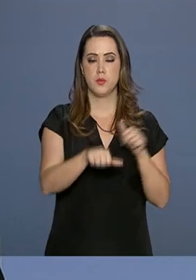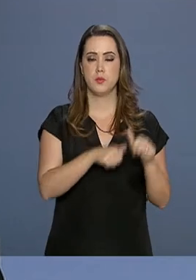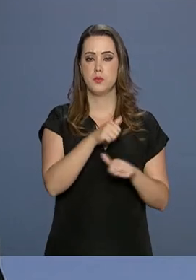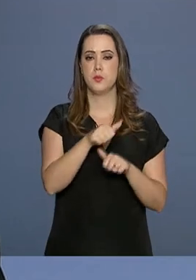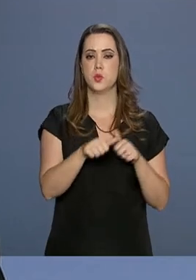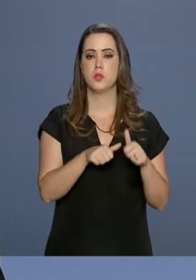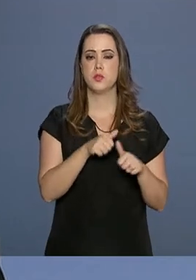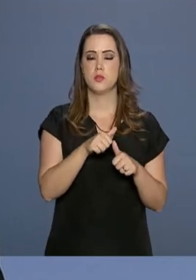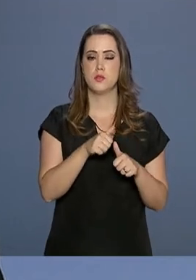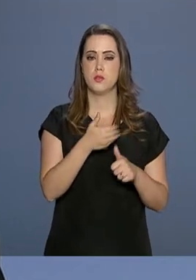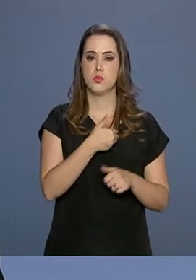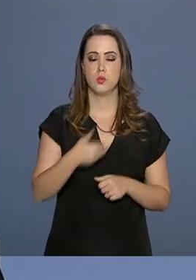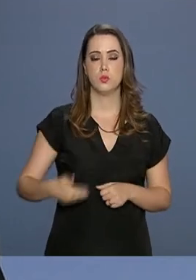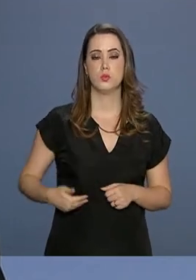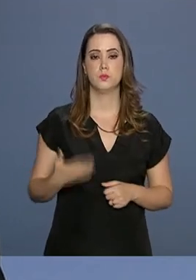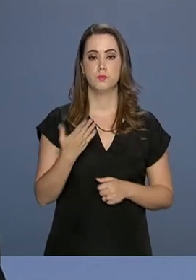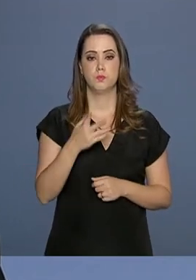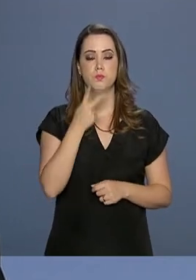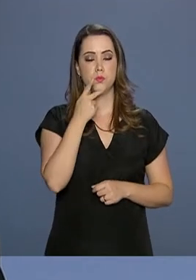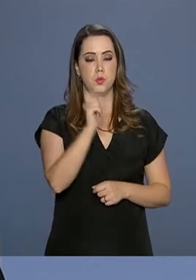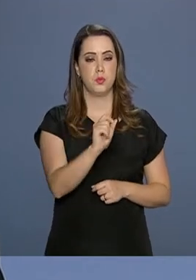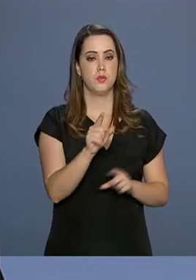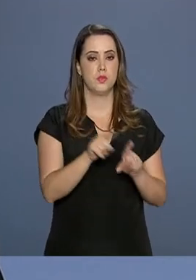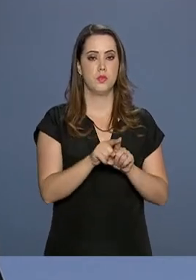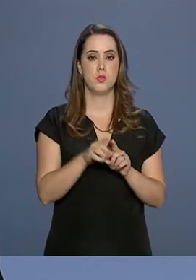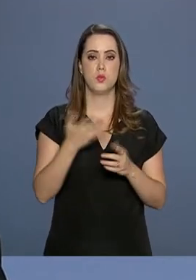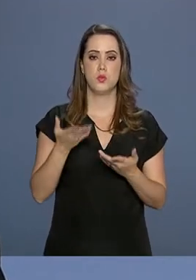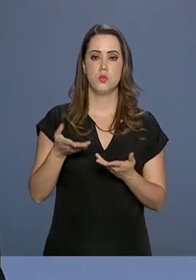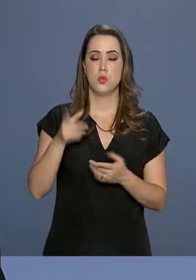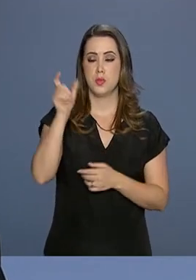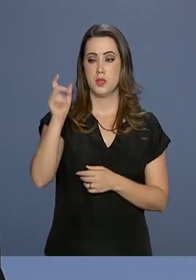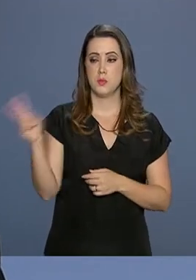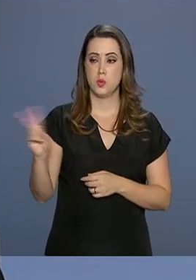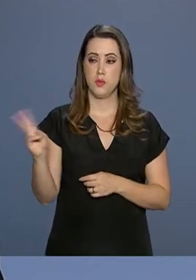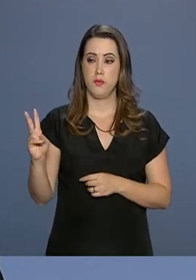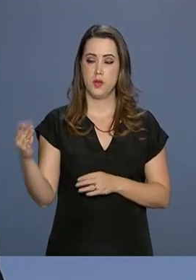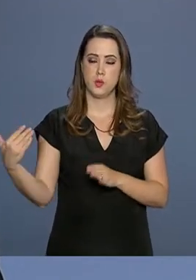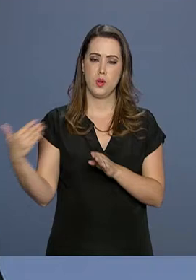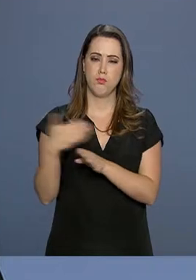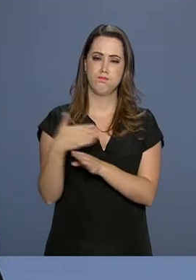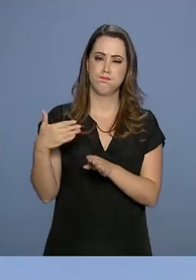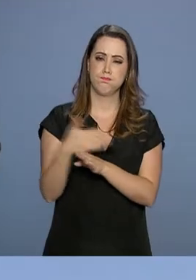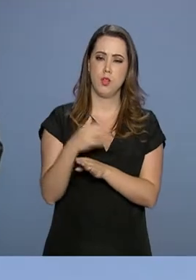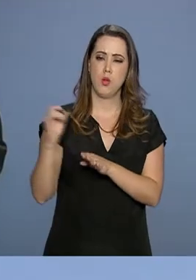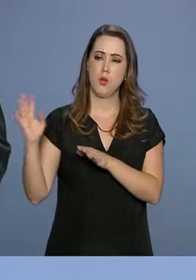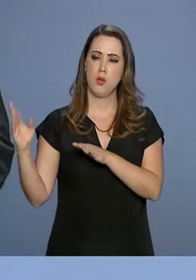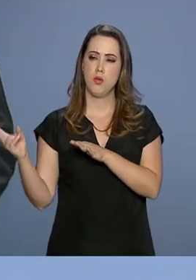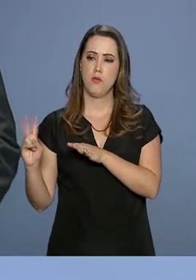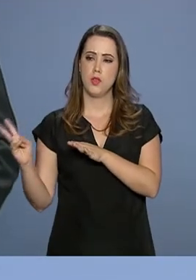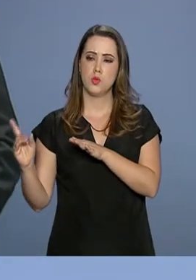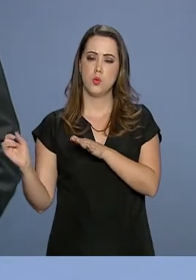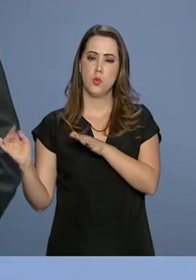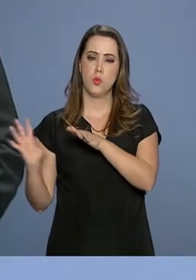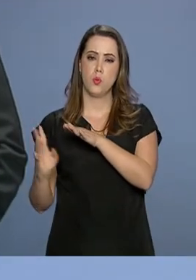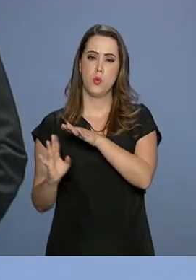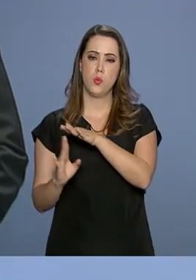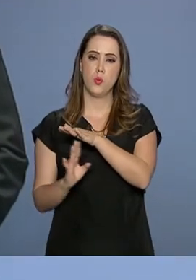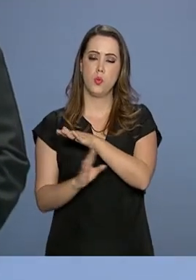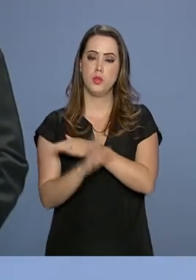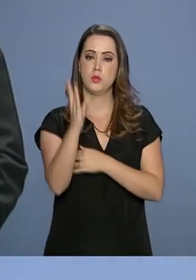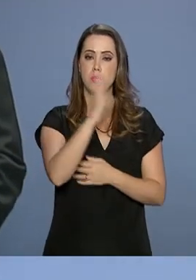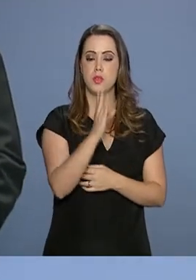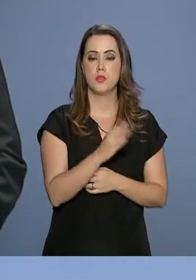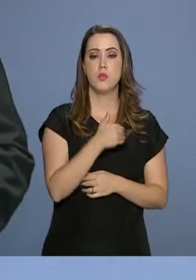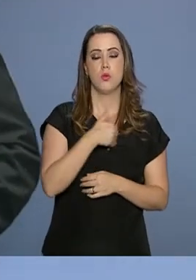O ministro das Relações Exteriores também falou sobre o fluxo imigratório de venezuelanos no Brasil e que o governo vai continuar